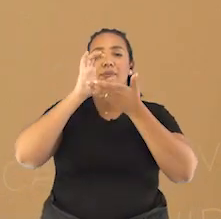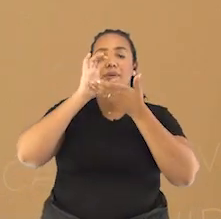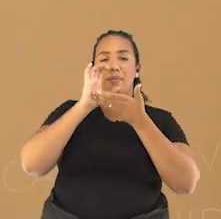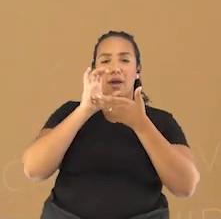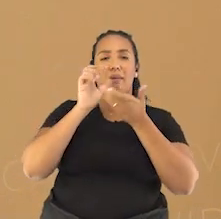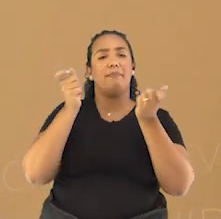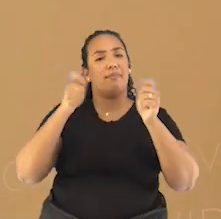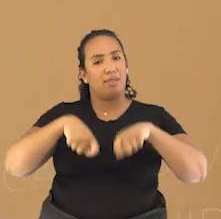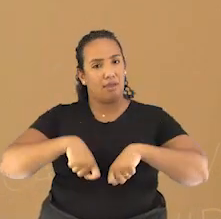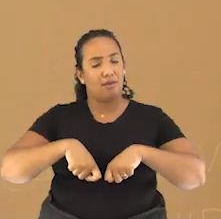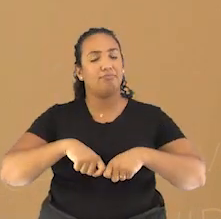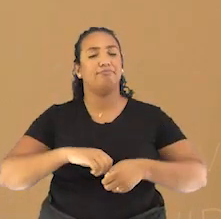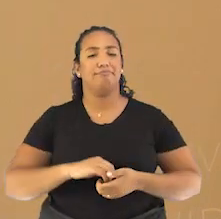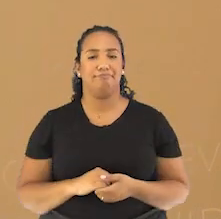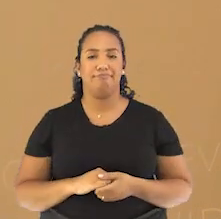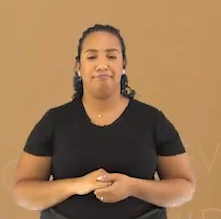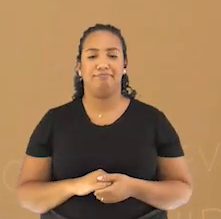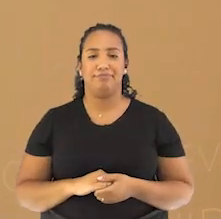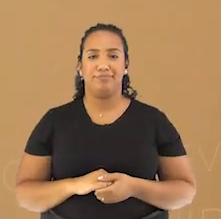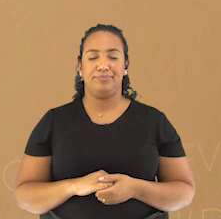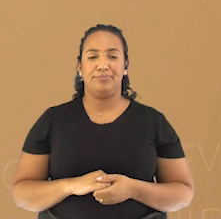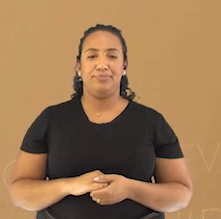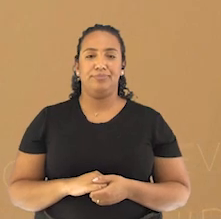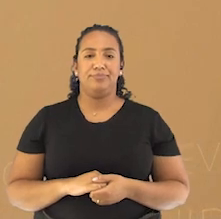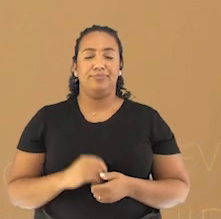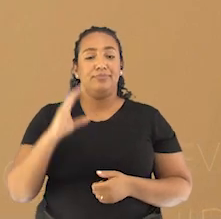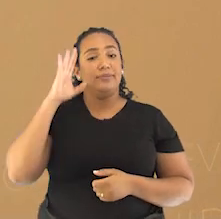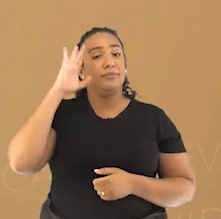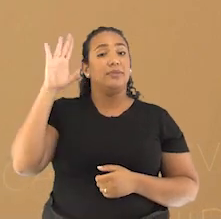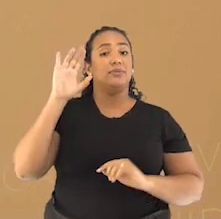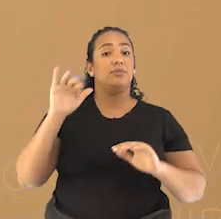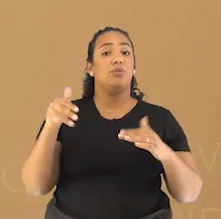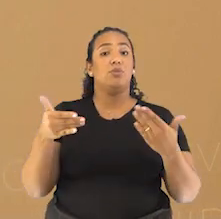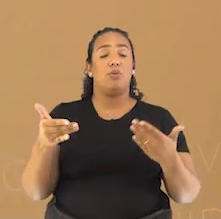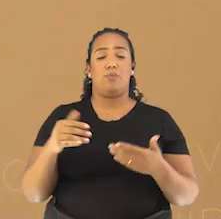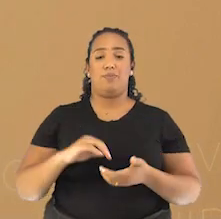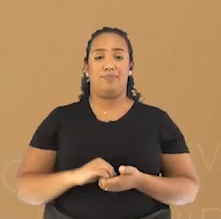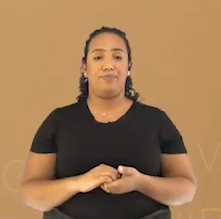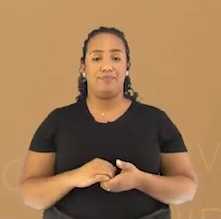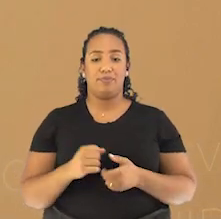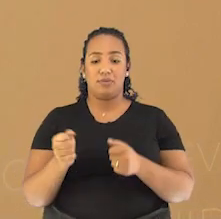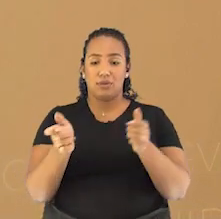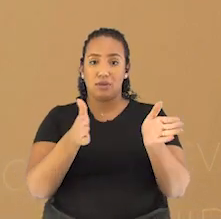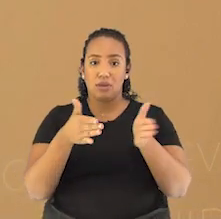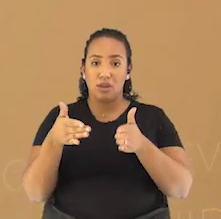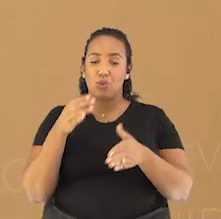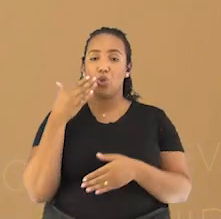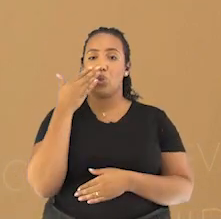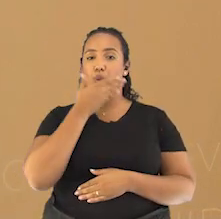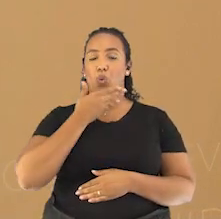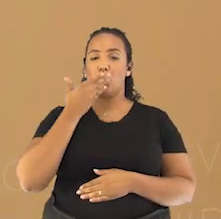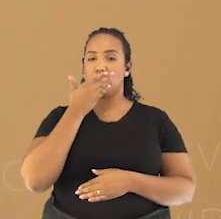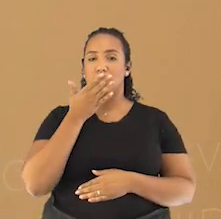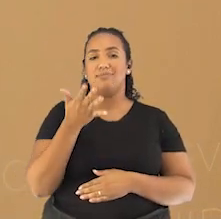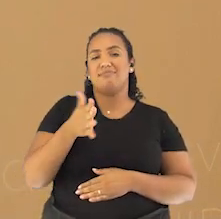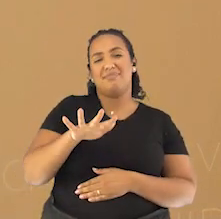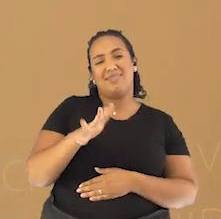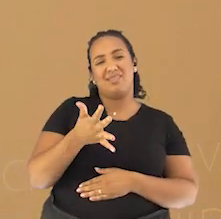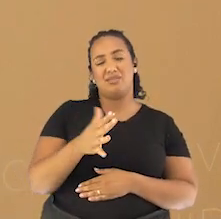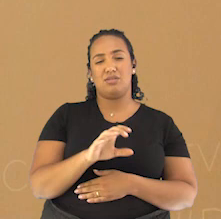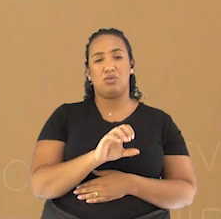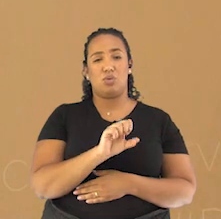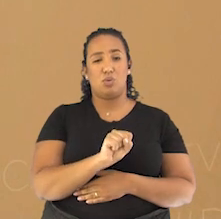ser considerada própria para o uso. O principal deles é o rio Doce, que tem aproximadamente, mais ou menos,